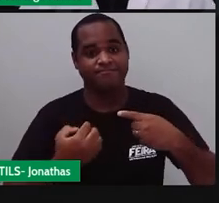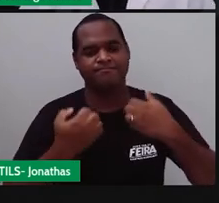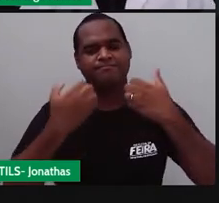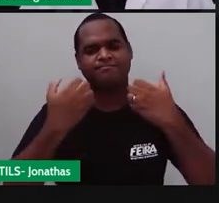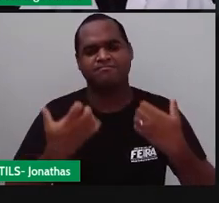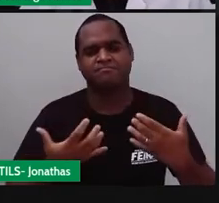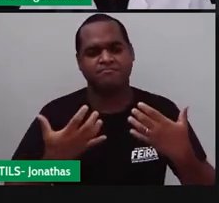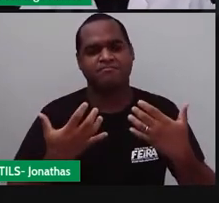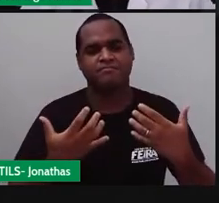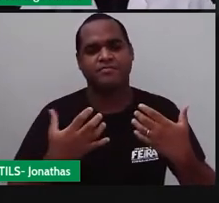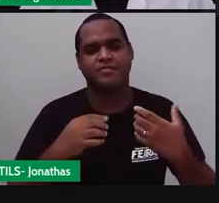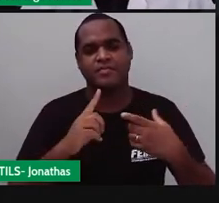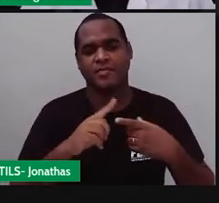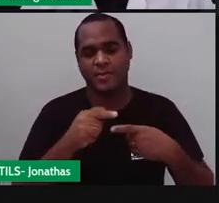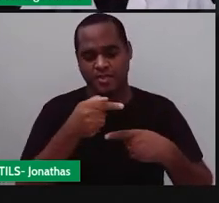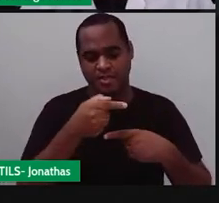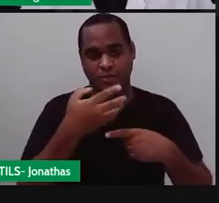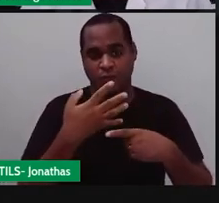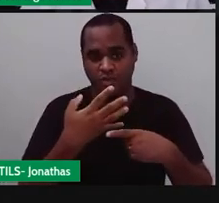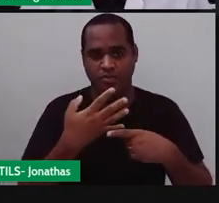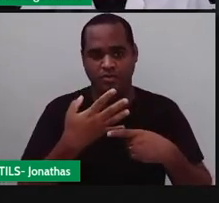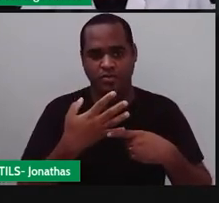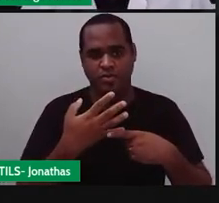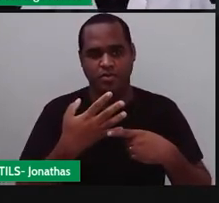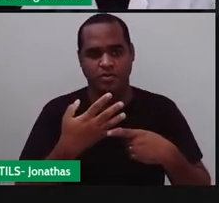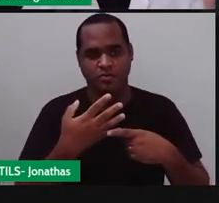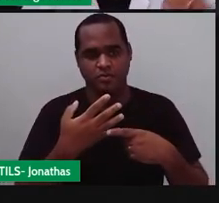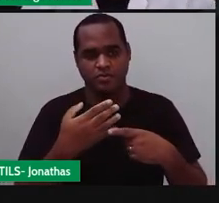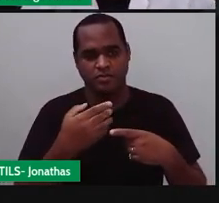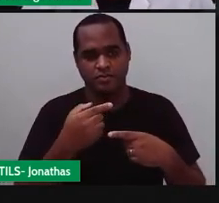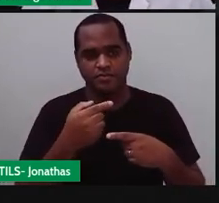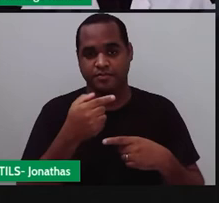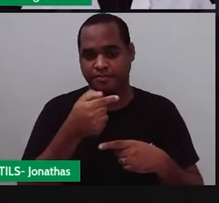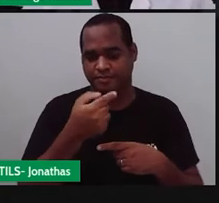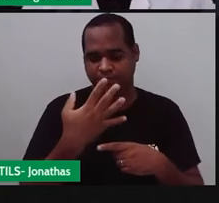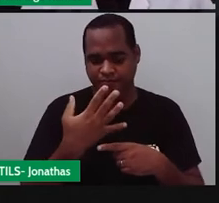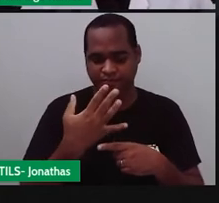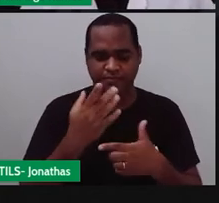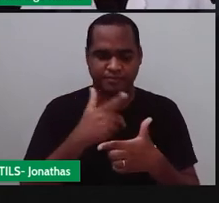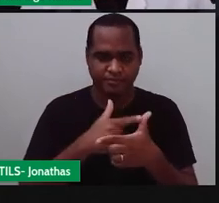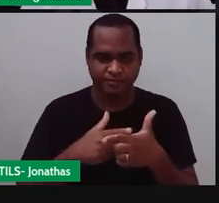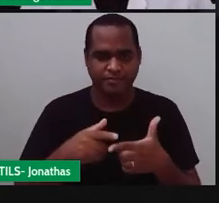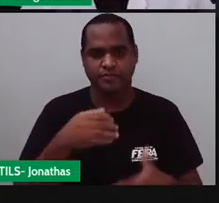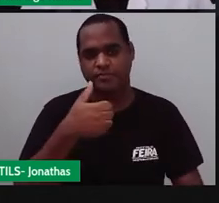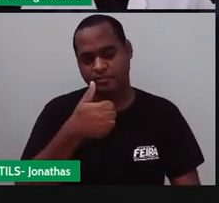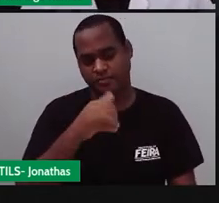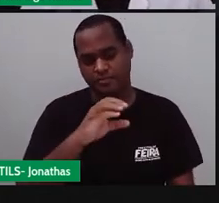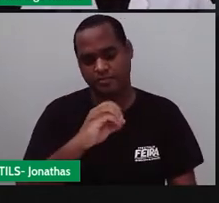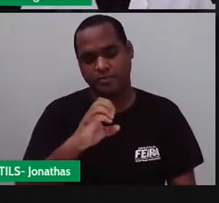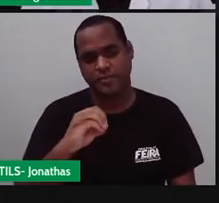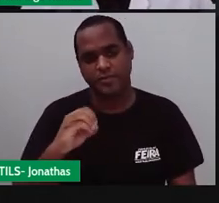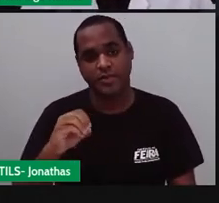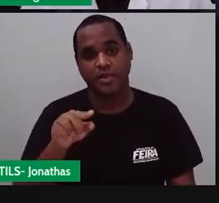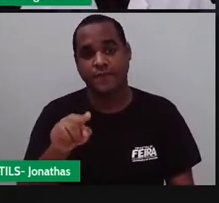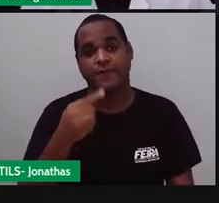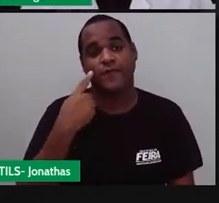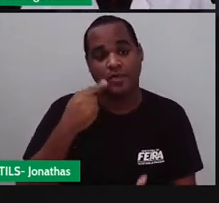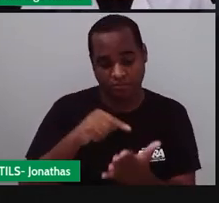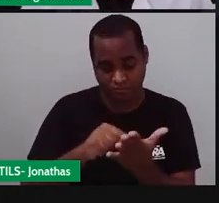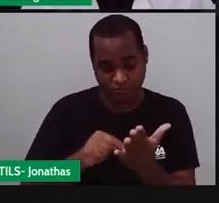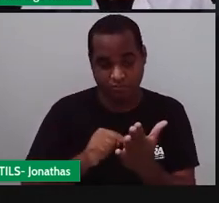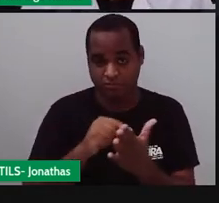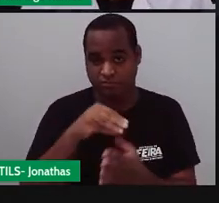É só pegar o 74 em cima e dividir pelo mil embaixo. Enquanto eu estou falando você já está